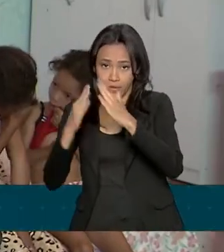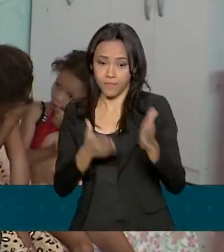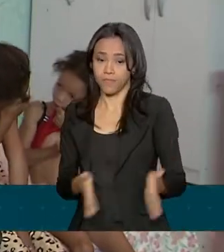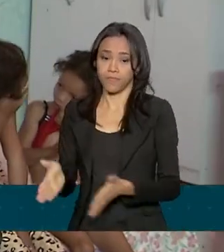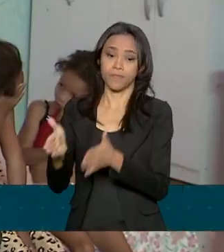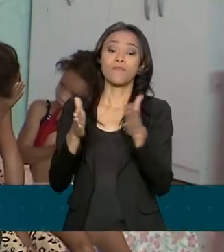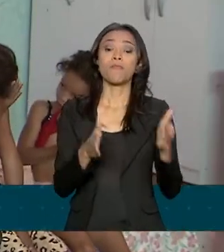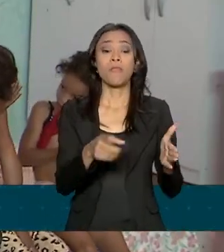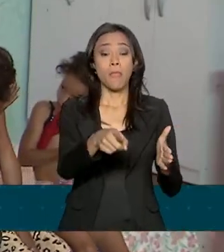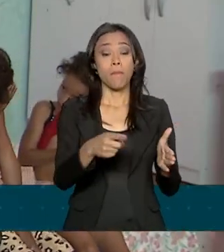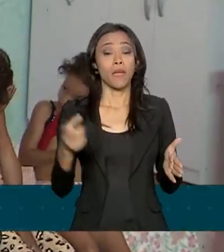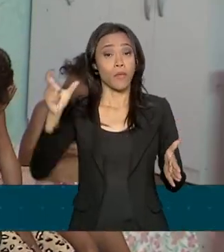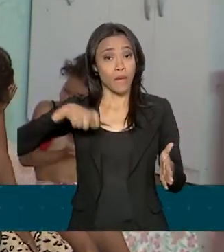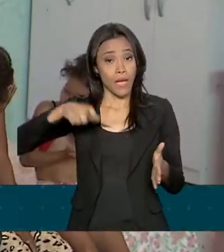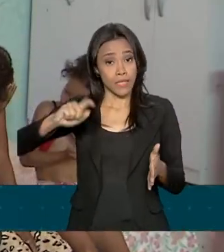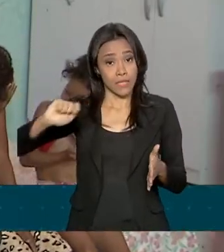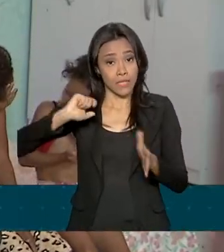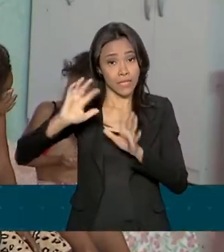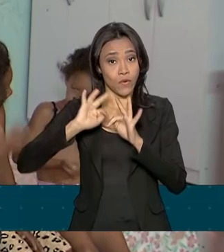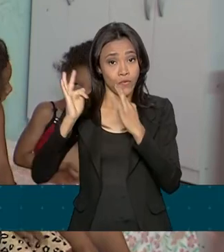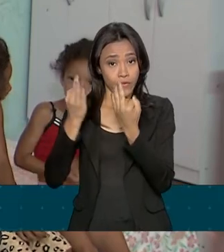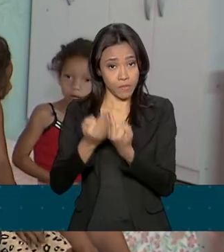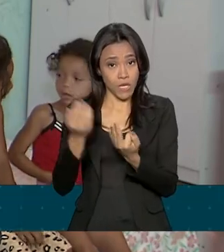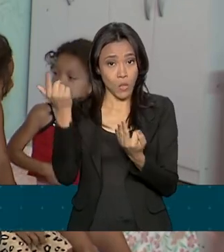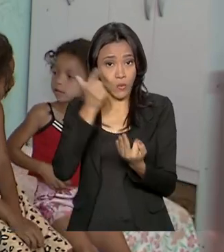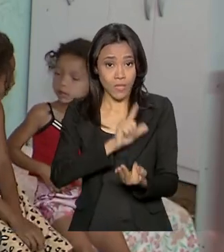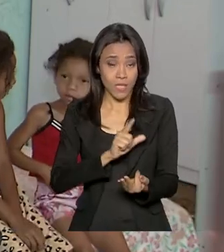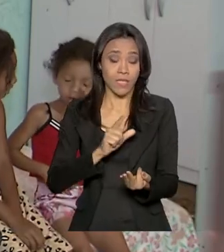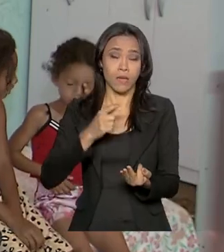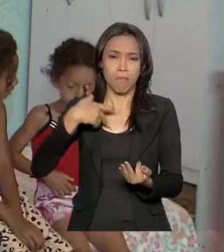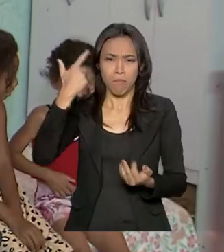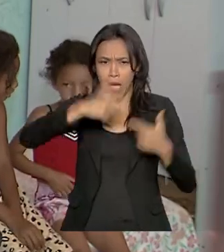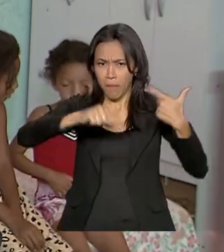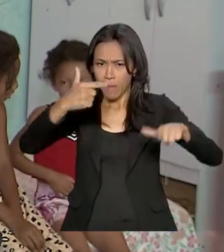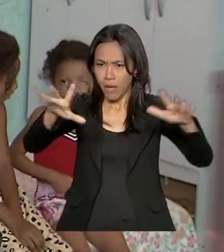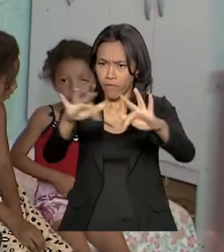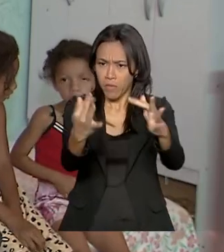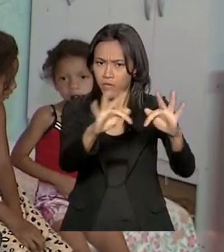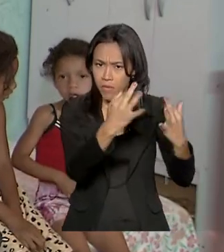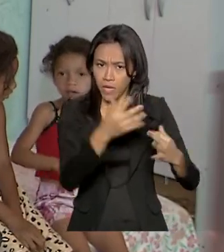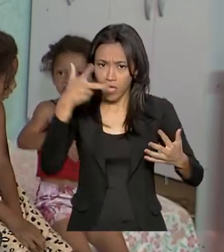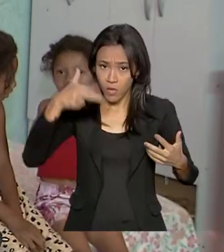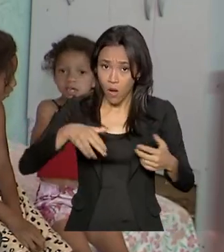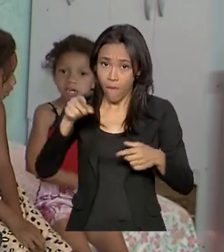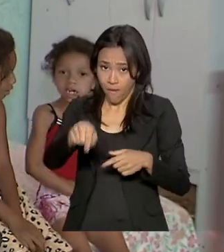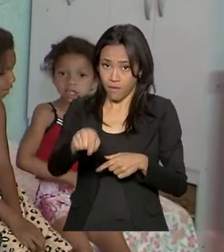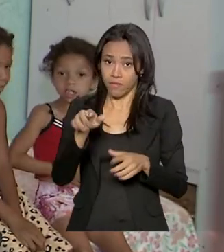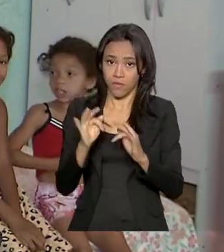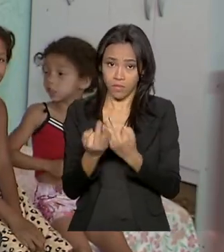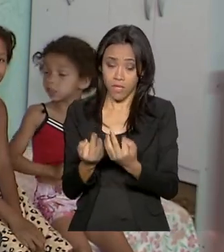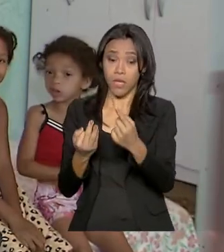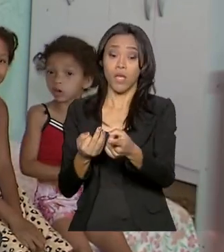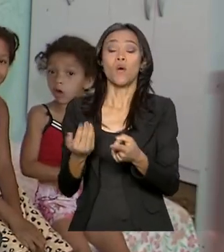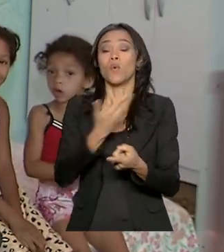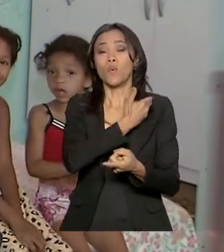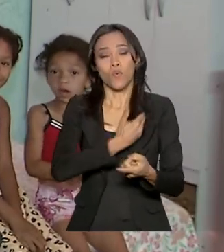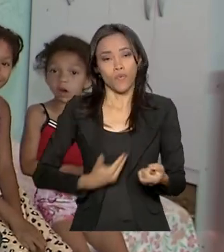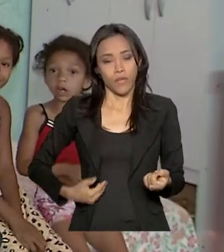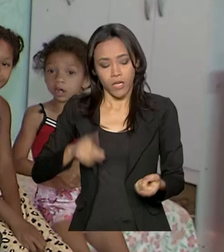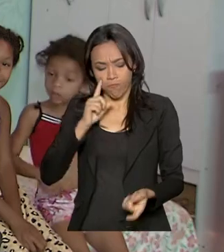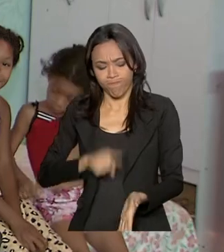chegue a mais pessoas que precisam, assim como a família de Cristiane, o governo fez um pente fino para detectar